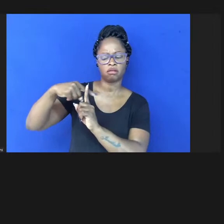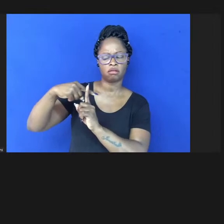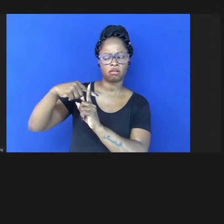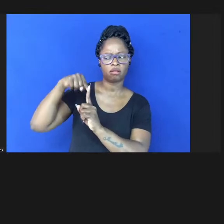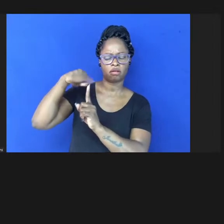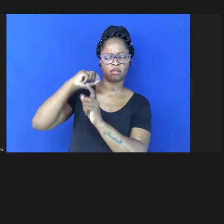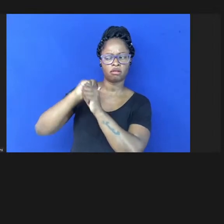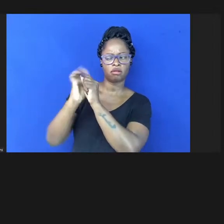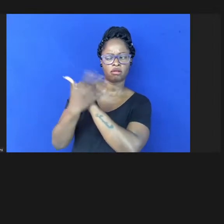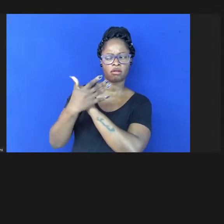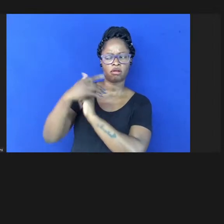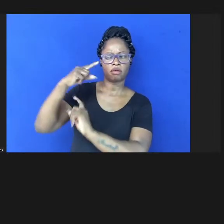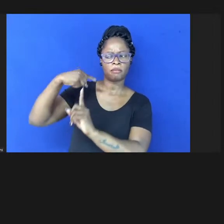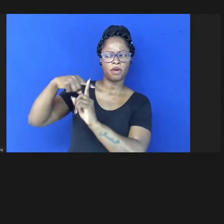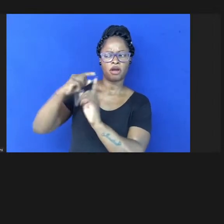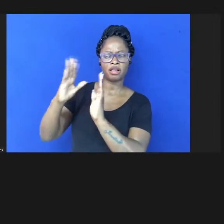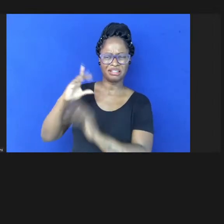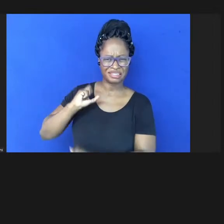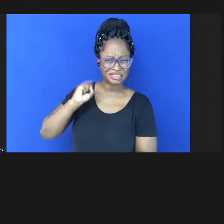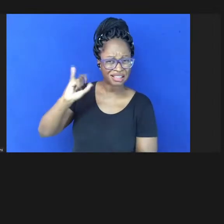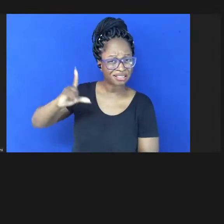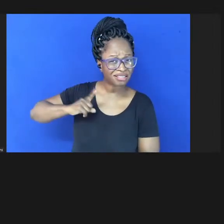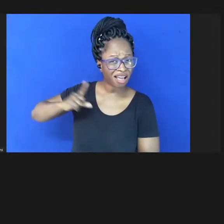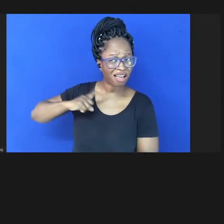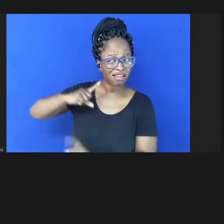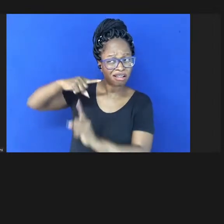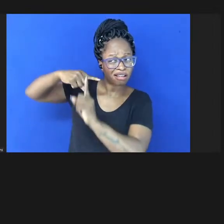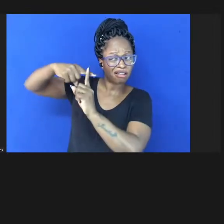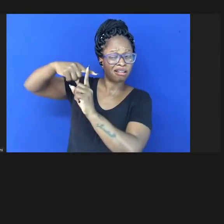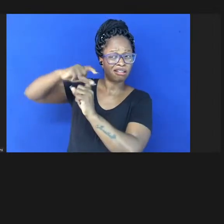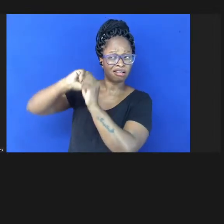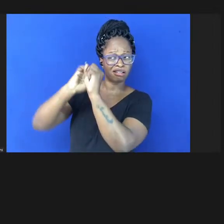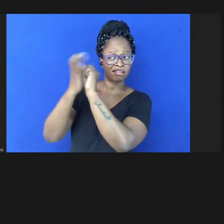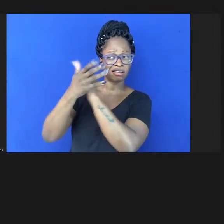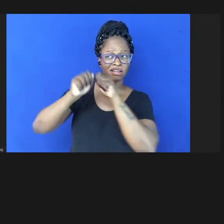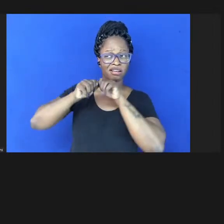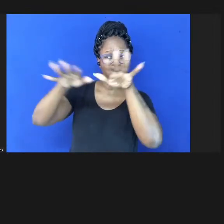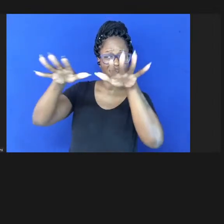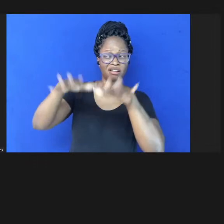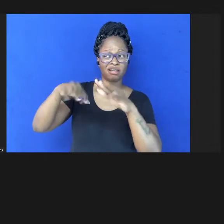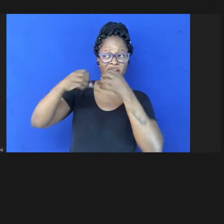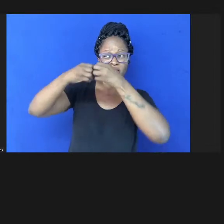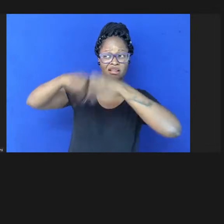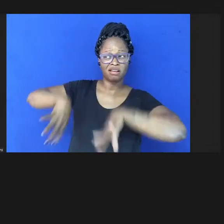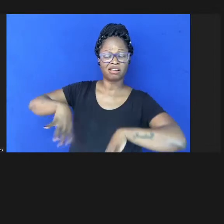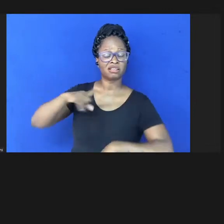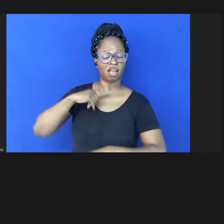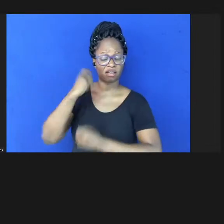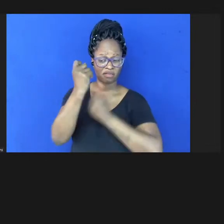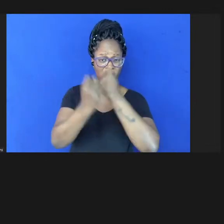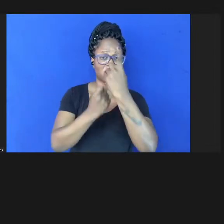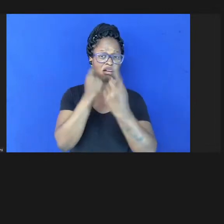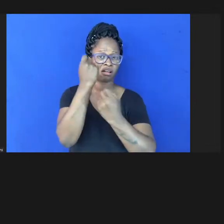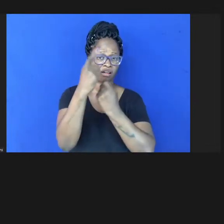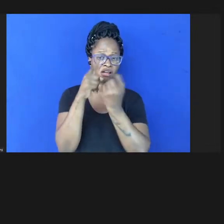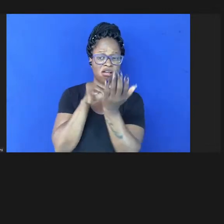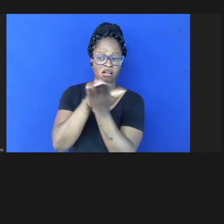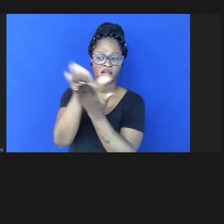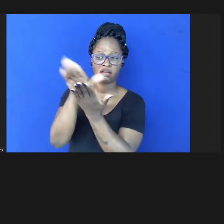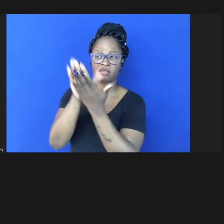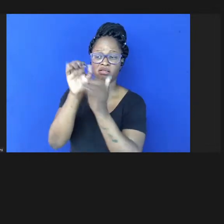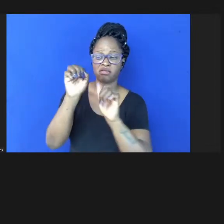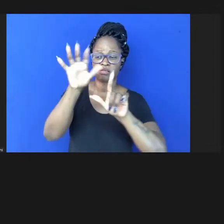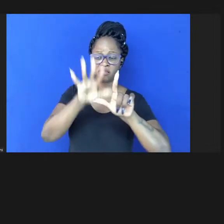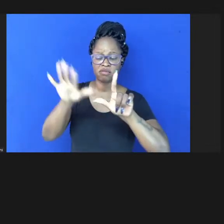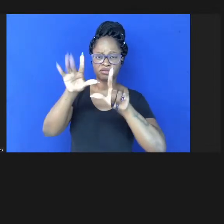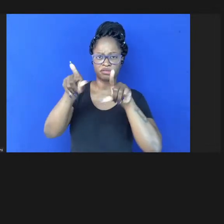pandemia se é que queremos encontrar um lado positivo a esse desastre mas alguns algumas editoras algumas plataformas